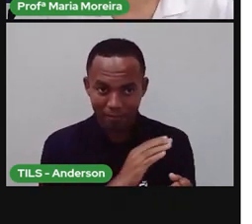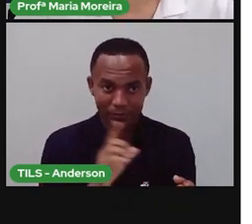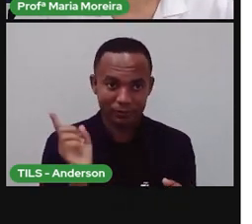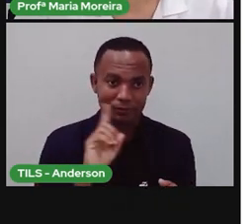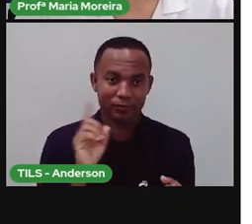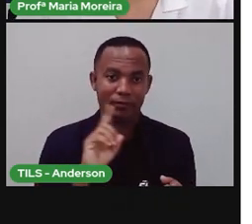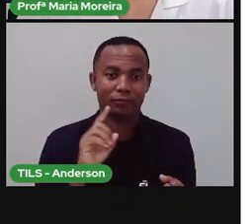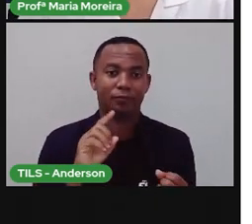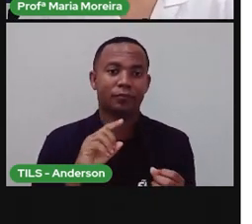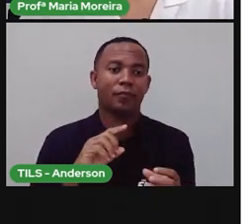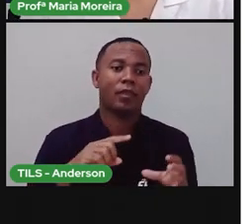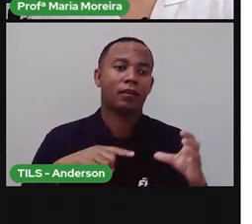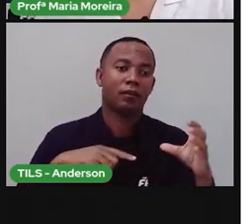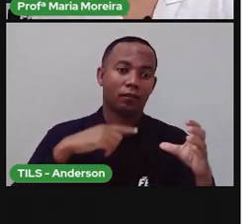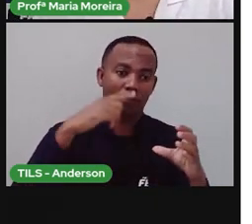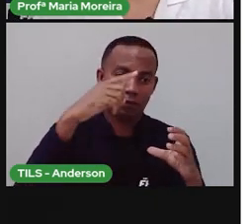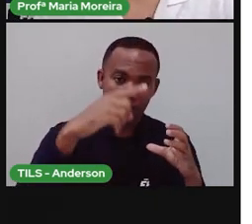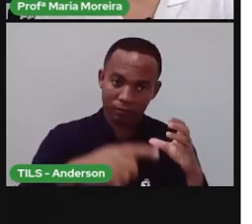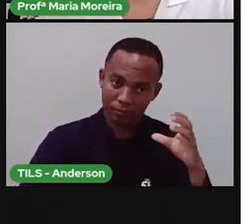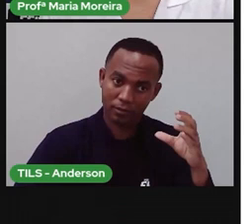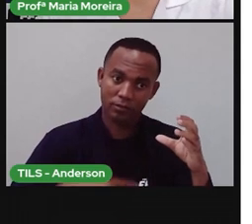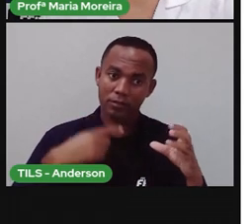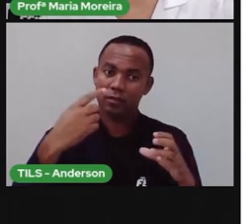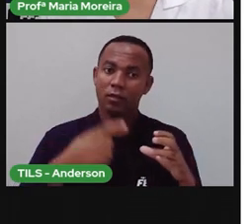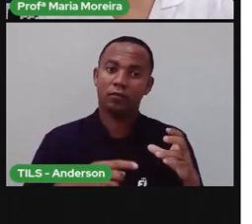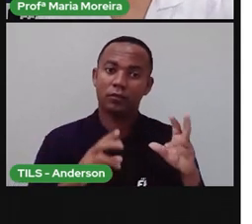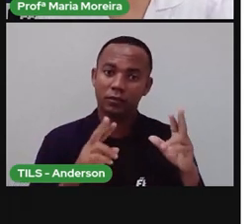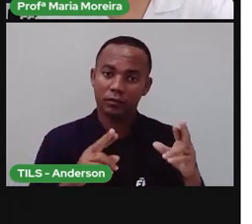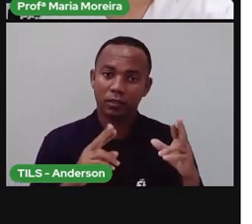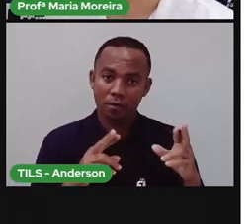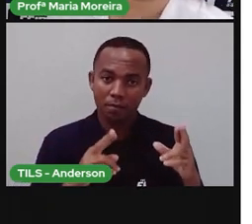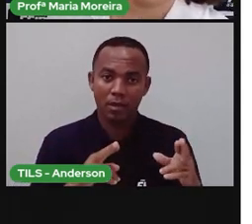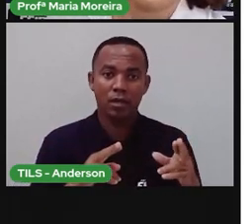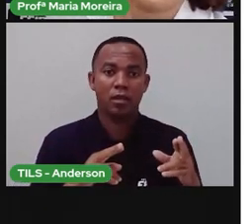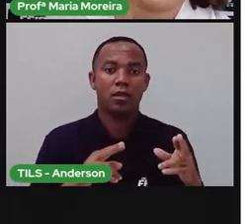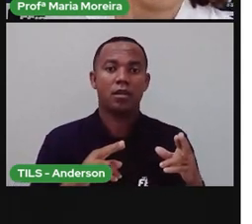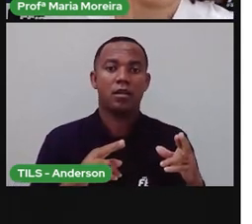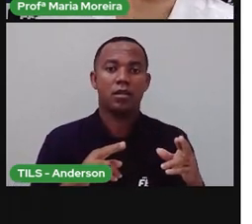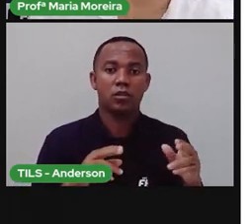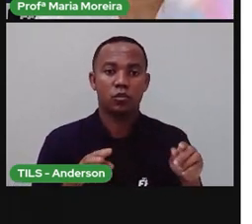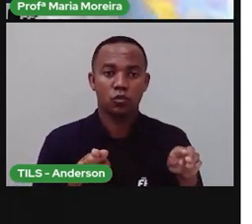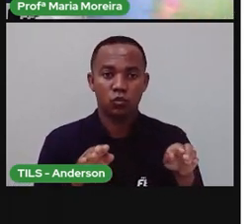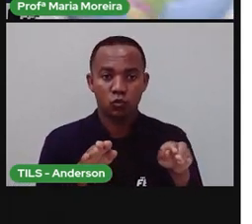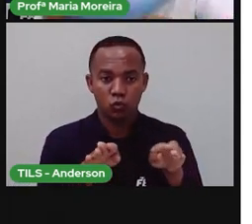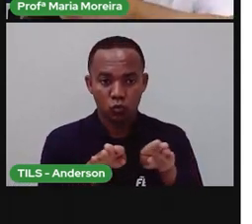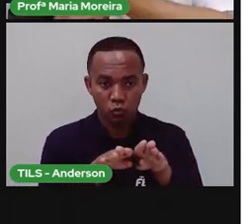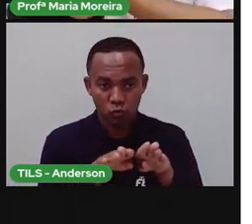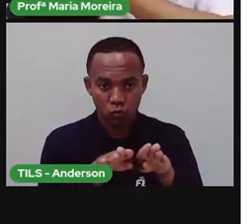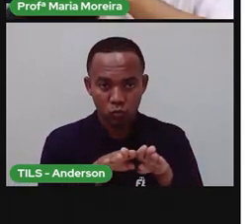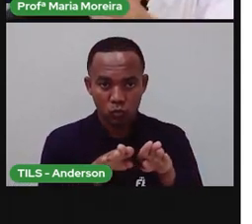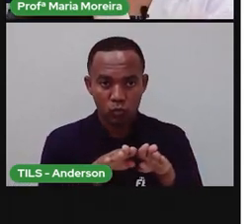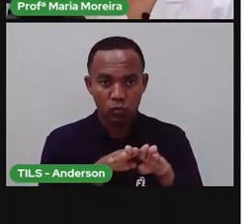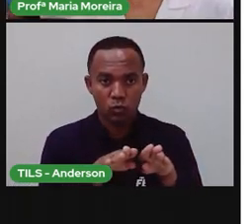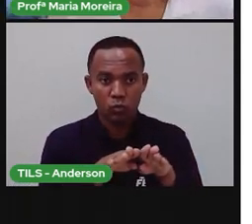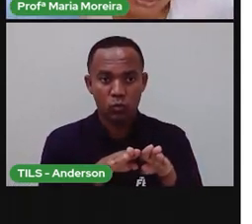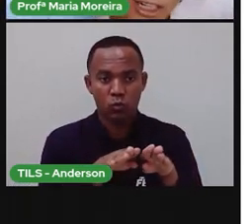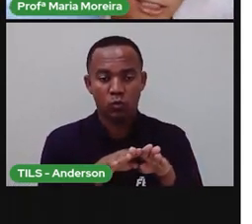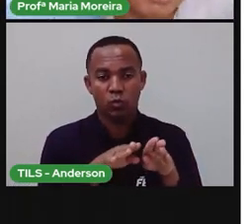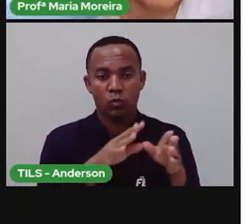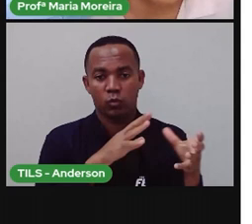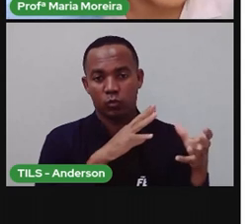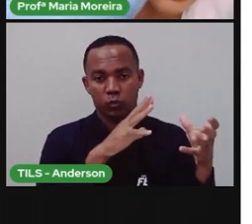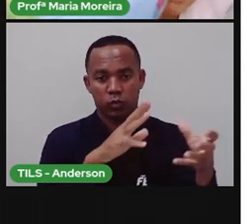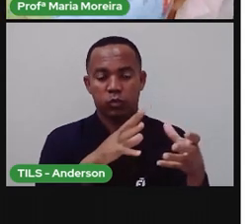A translação é realizada ao mesmo tempo que a rotação, né? Então, vamos ao nosso amigo aqui, em separado, ela está